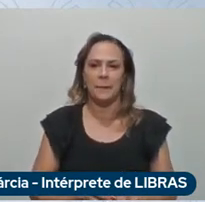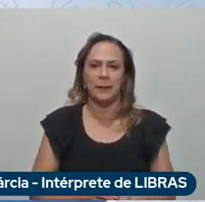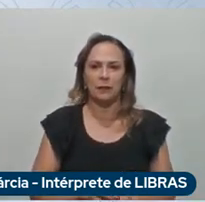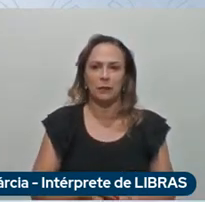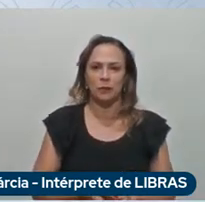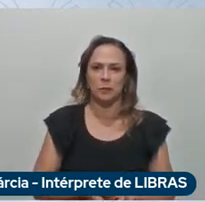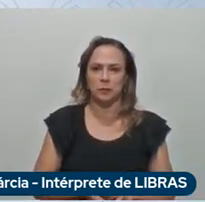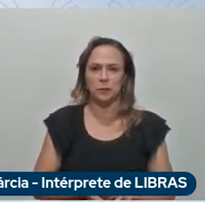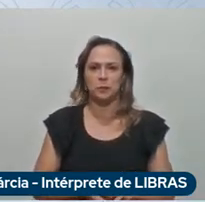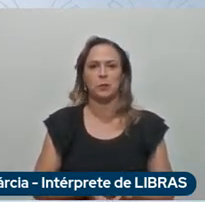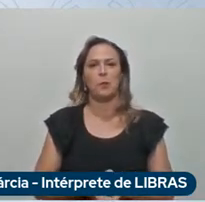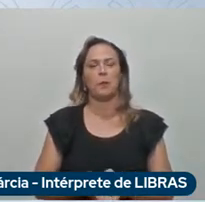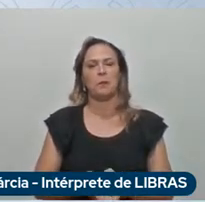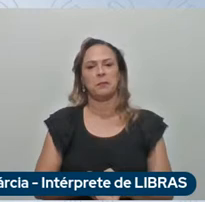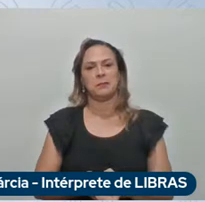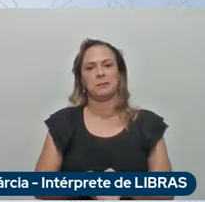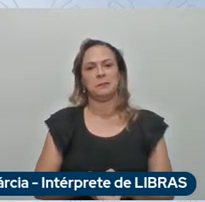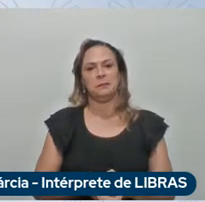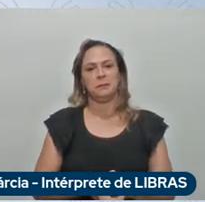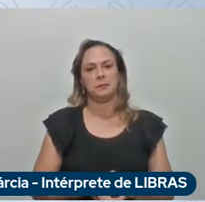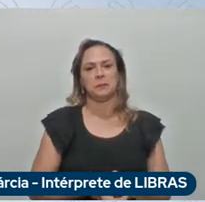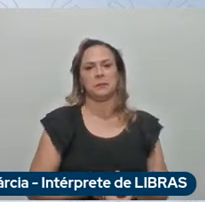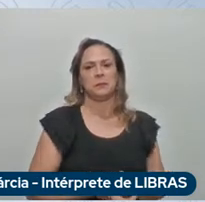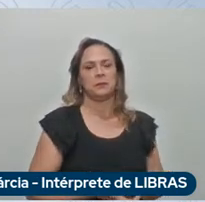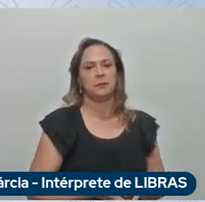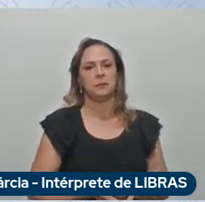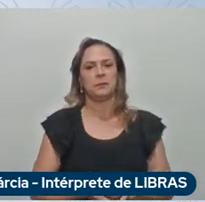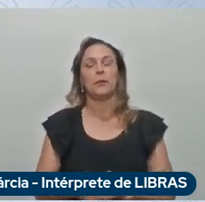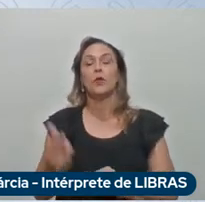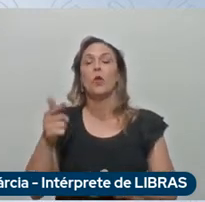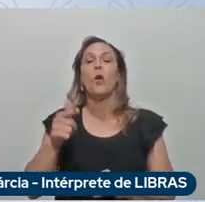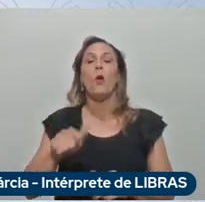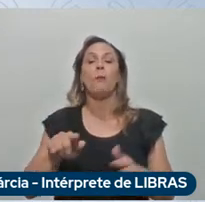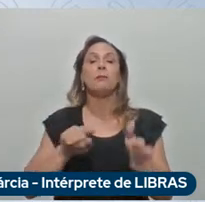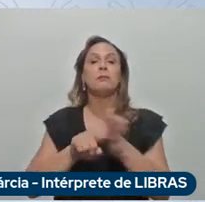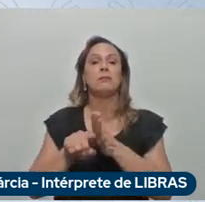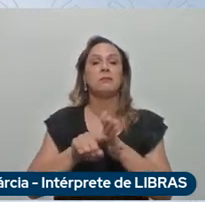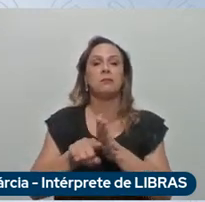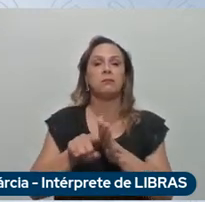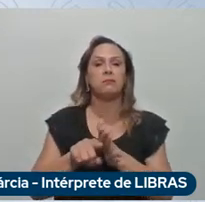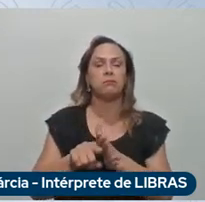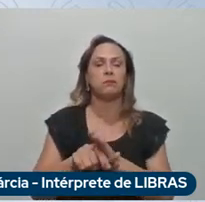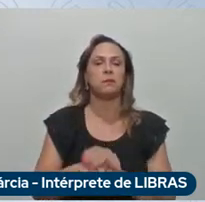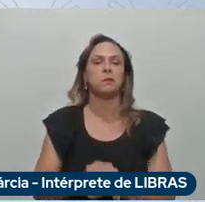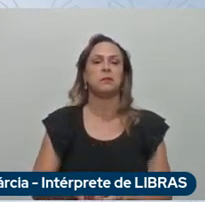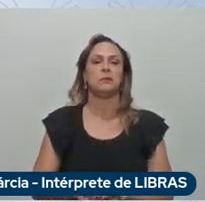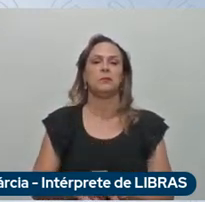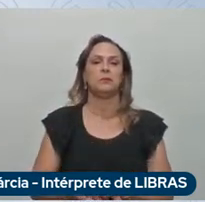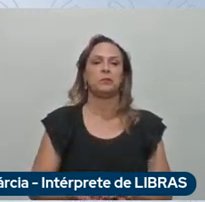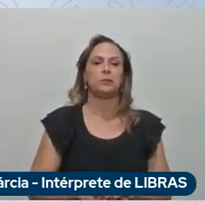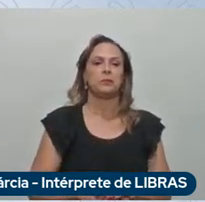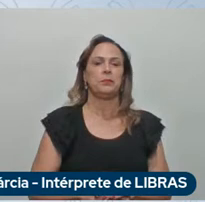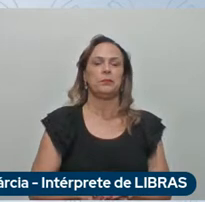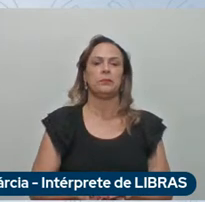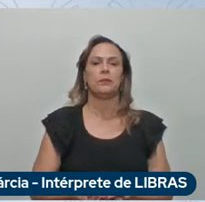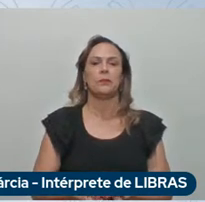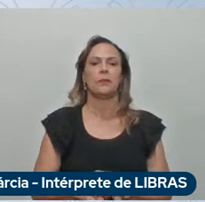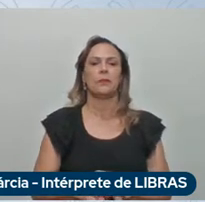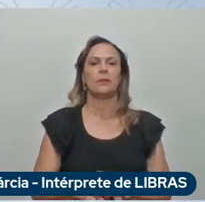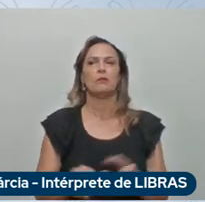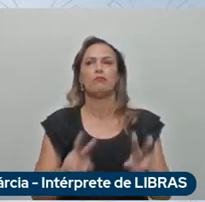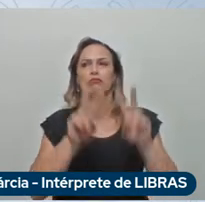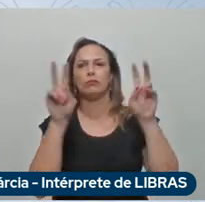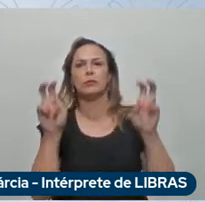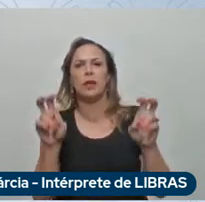obrigada mais uma pergunta diz respeito ao mundo dos negócios